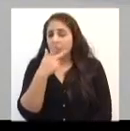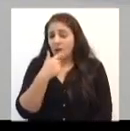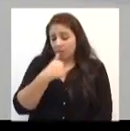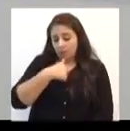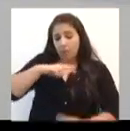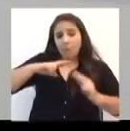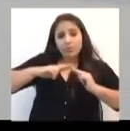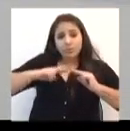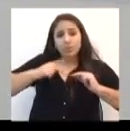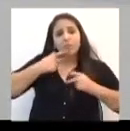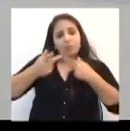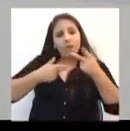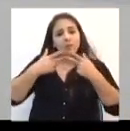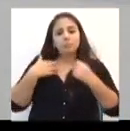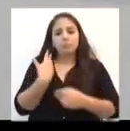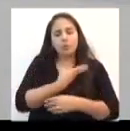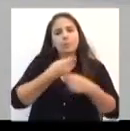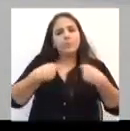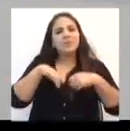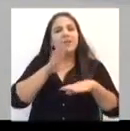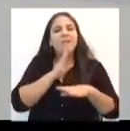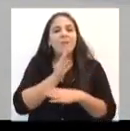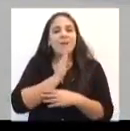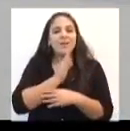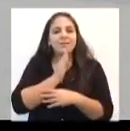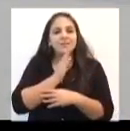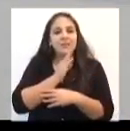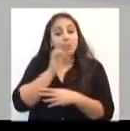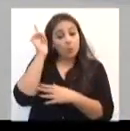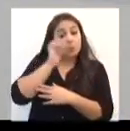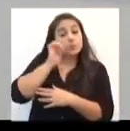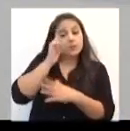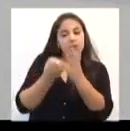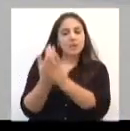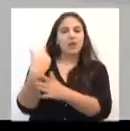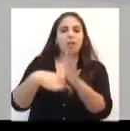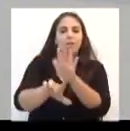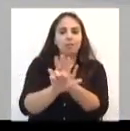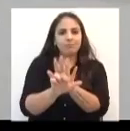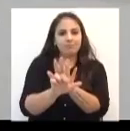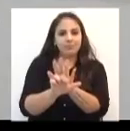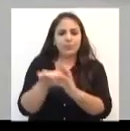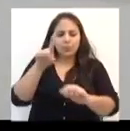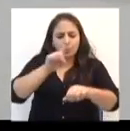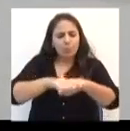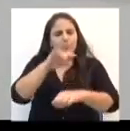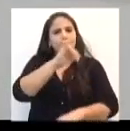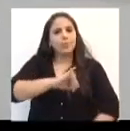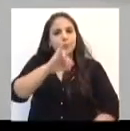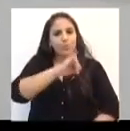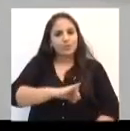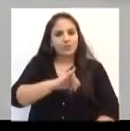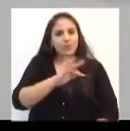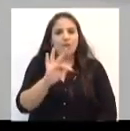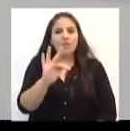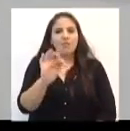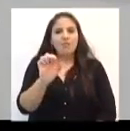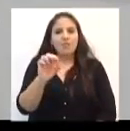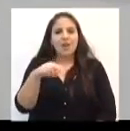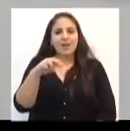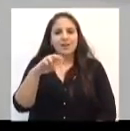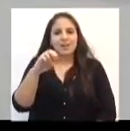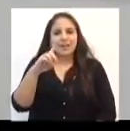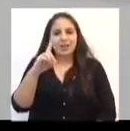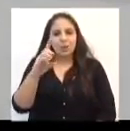legisladora, gente precisa conhecer para poder legislar. Então, um momento importante onde o Fernando traz aí uma